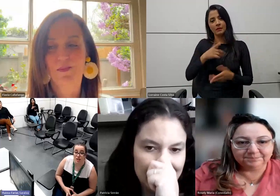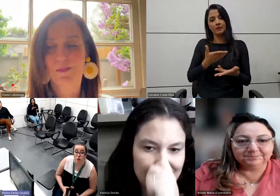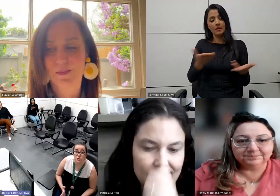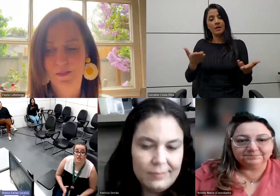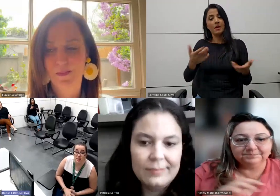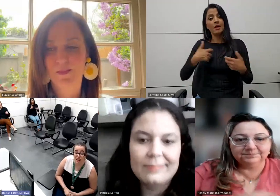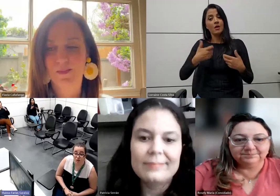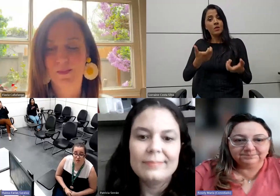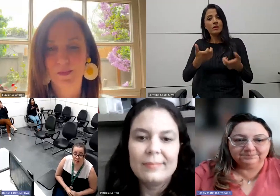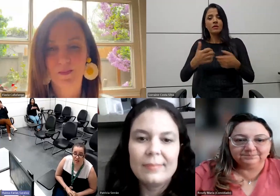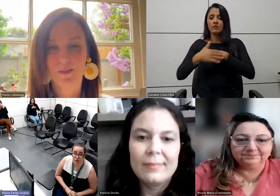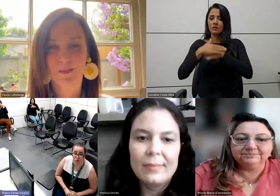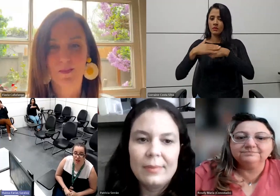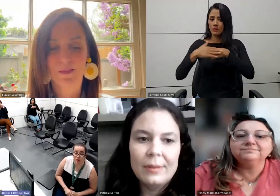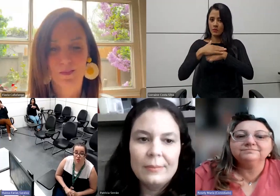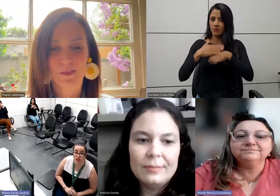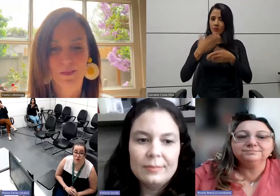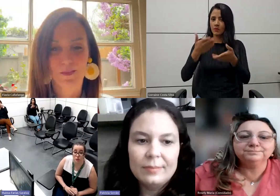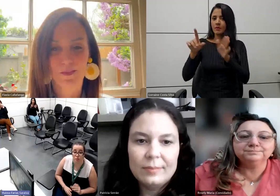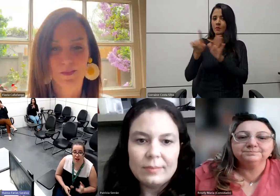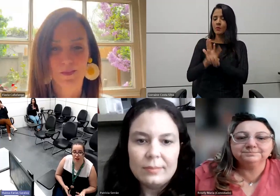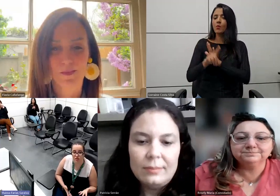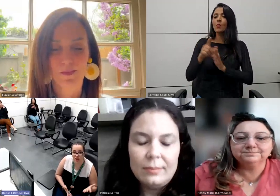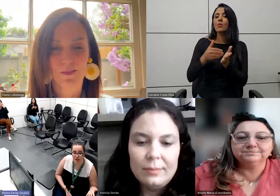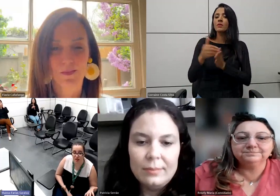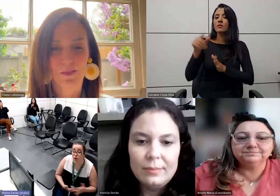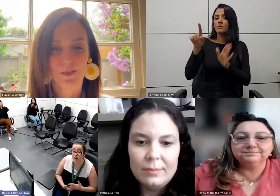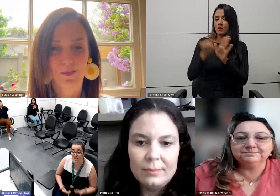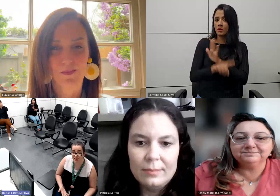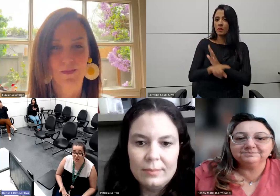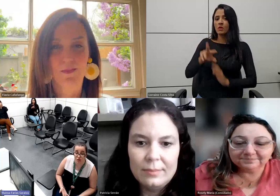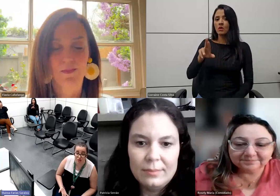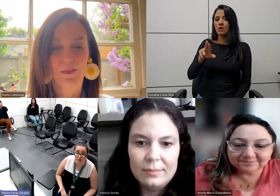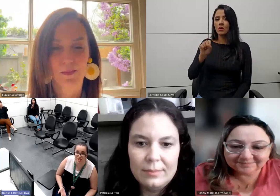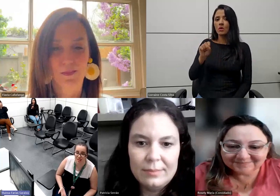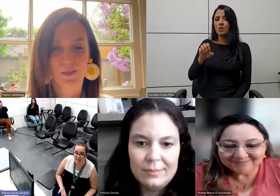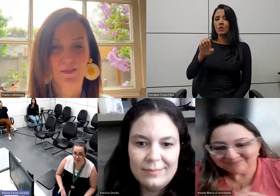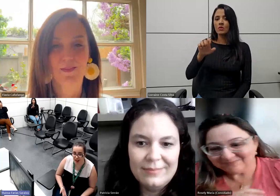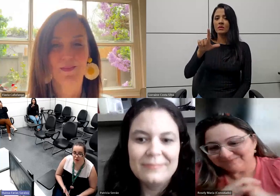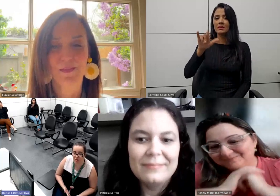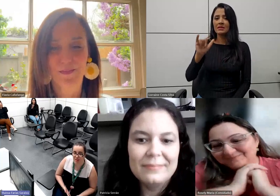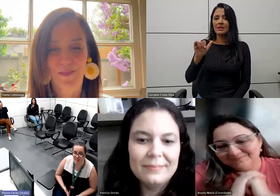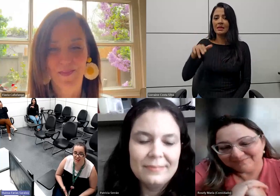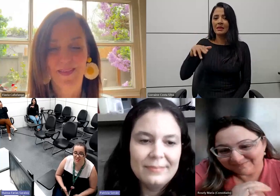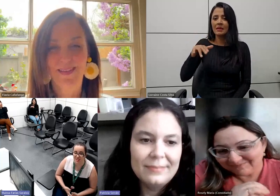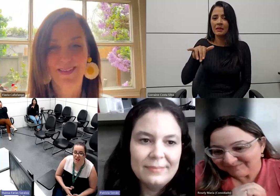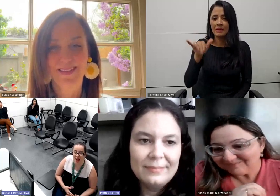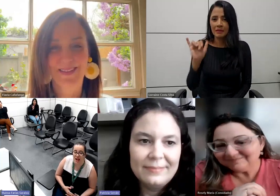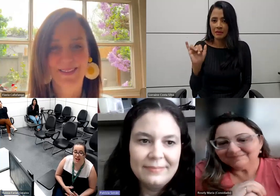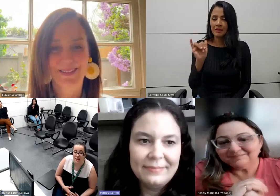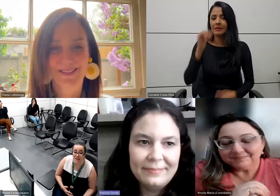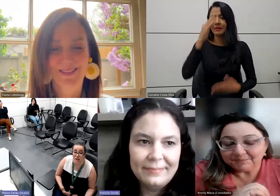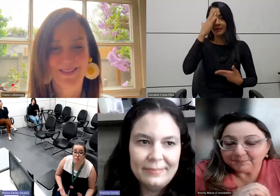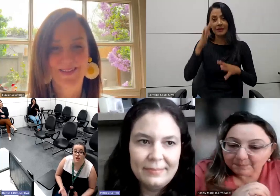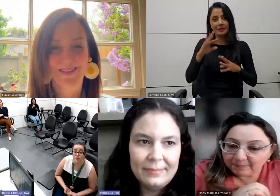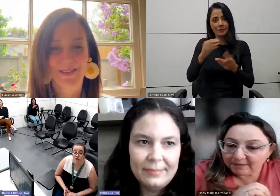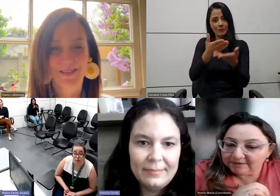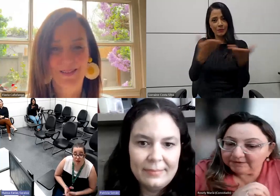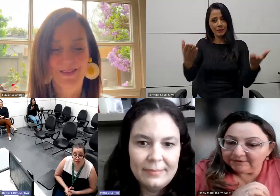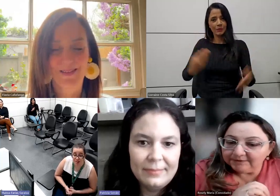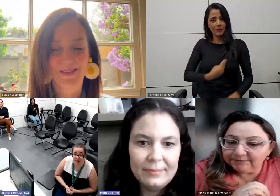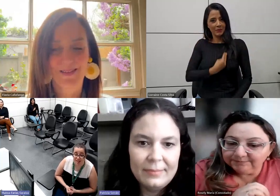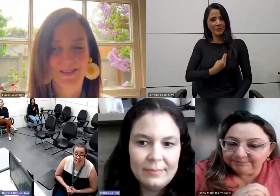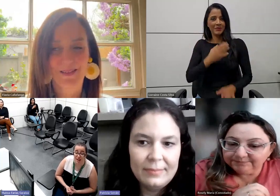aí eu queria conversar, inclusive, perguntando para a Roseli, vou agradecer a todos vocês já pela presença, queria